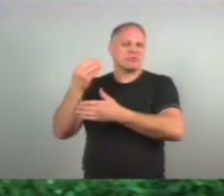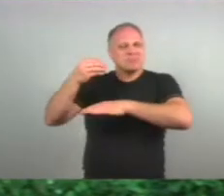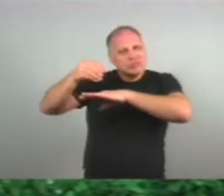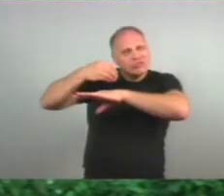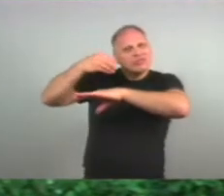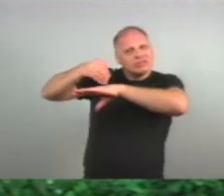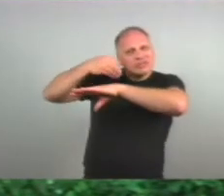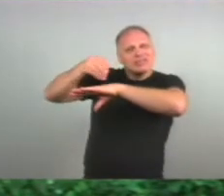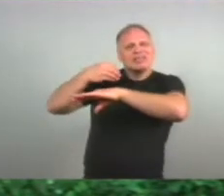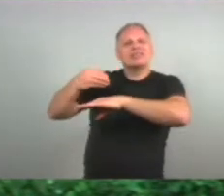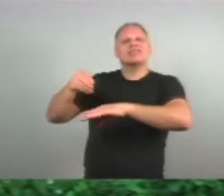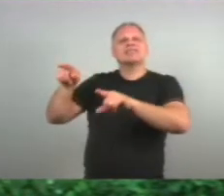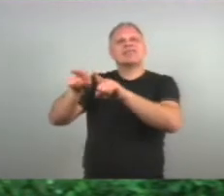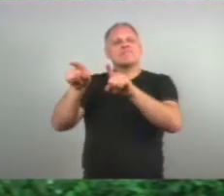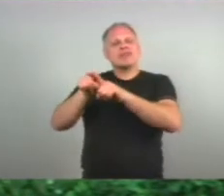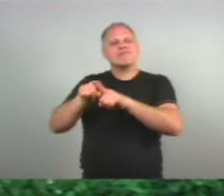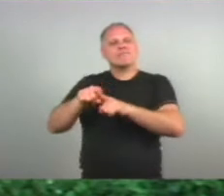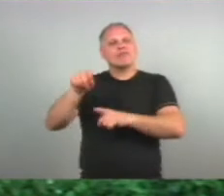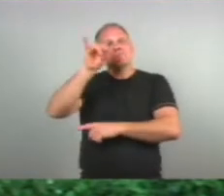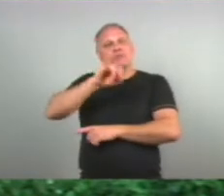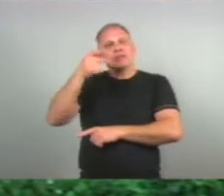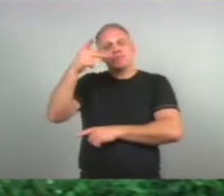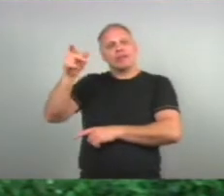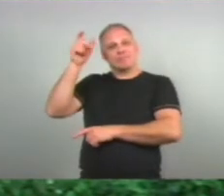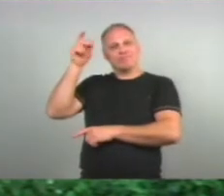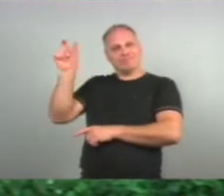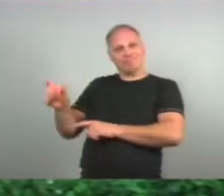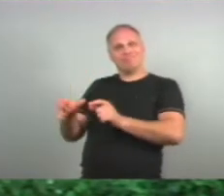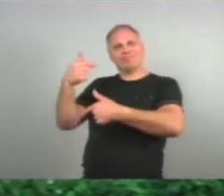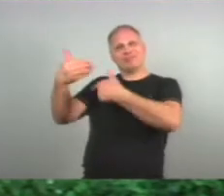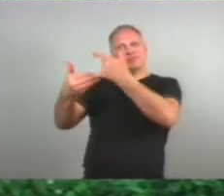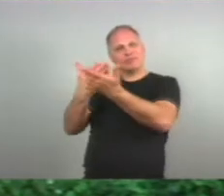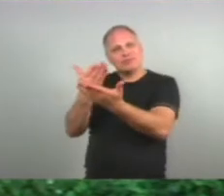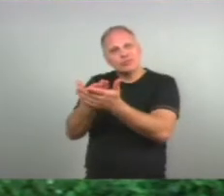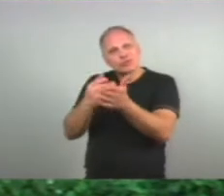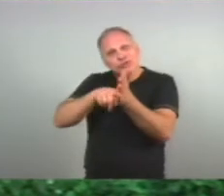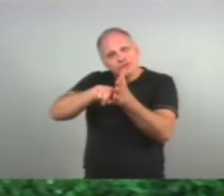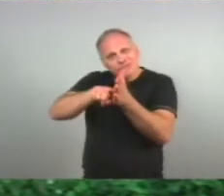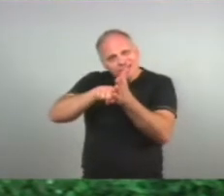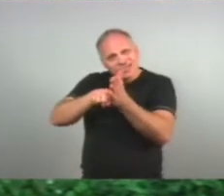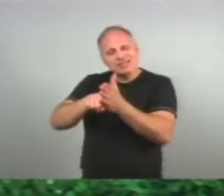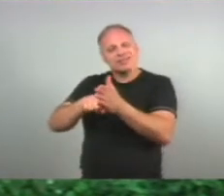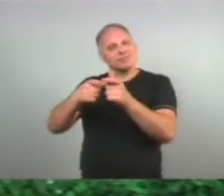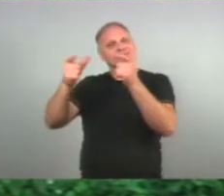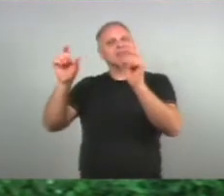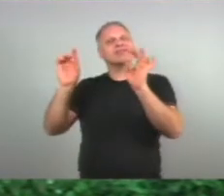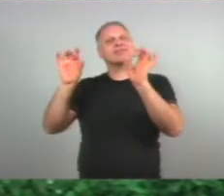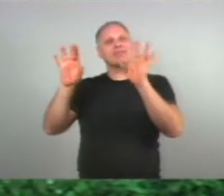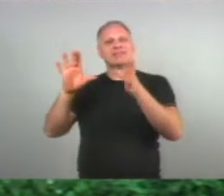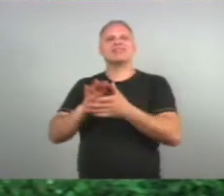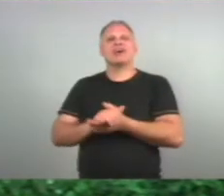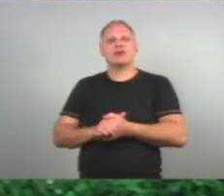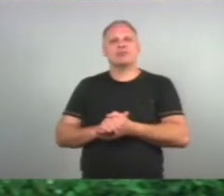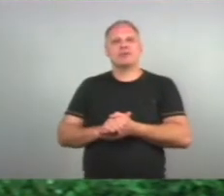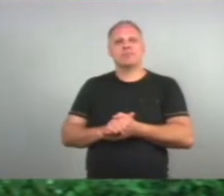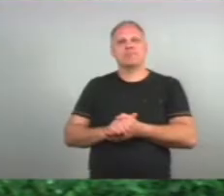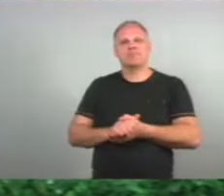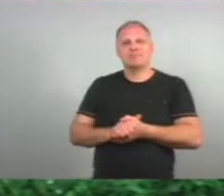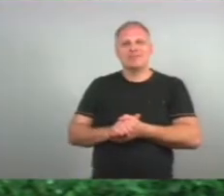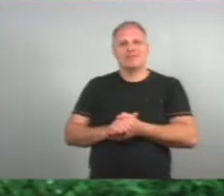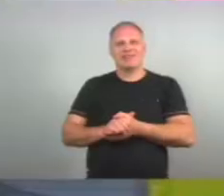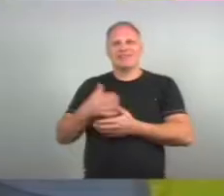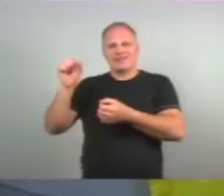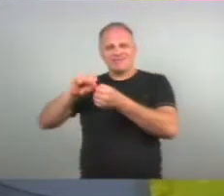Um ponto de referência Para mim Muito grande E muito especial Né? Te fez